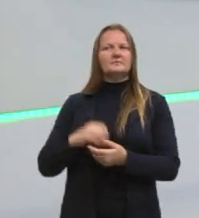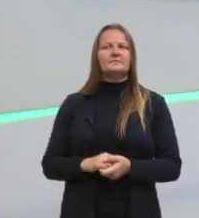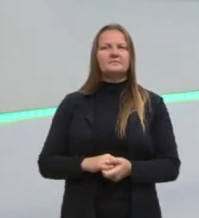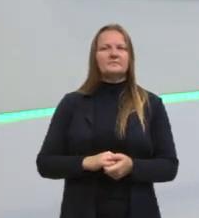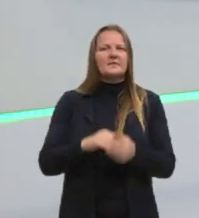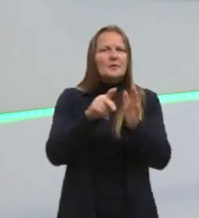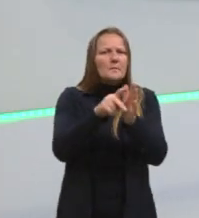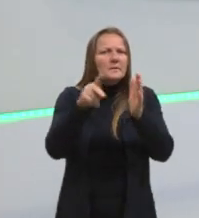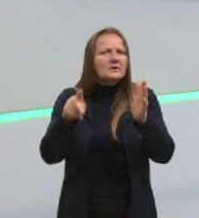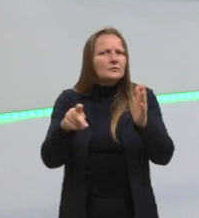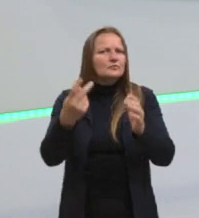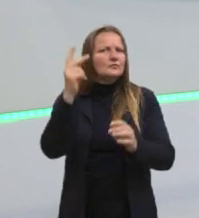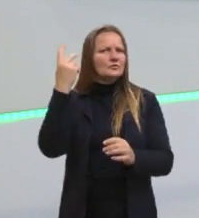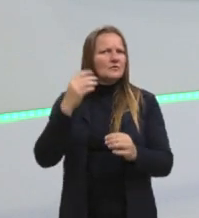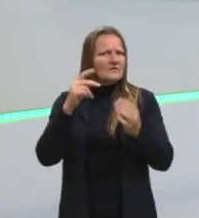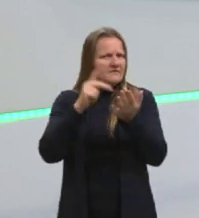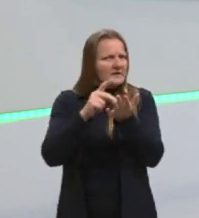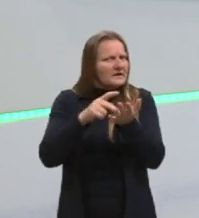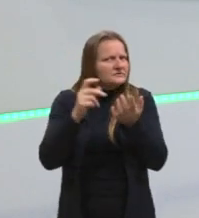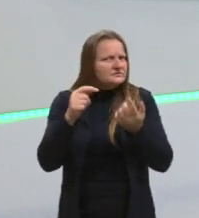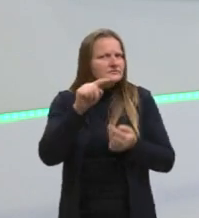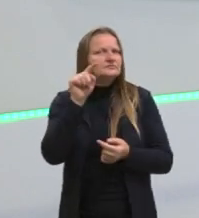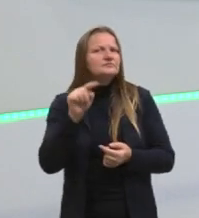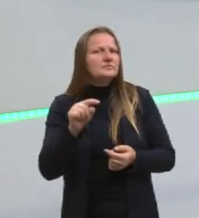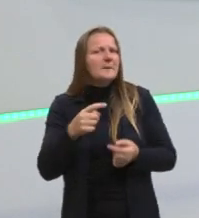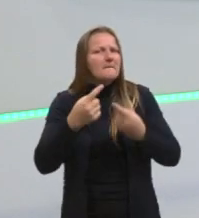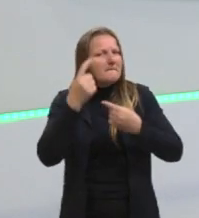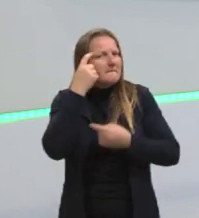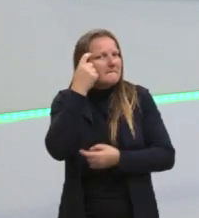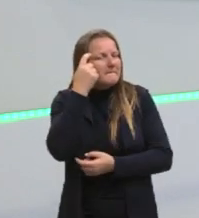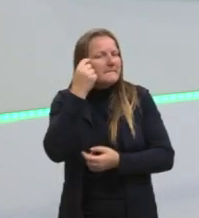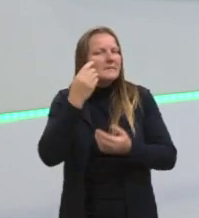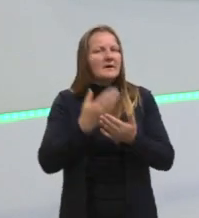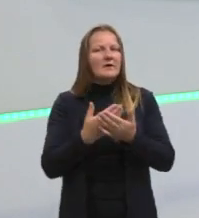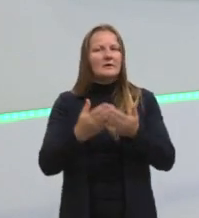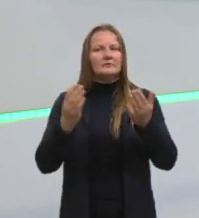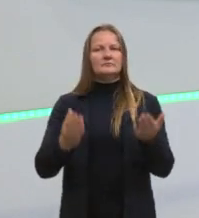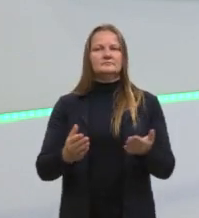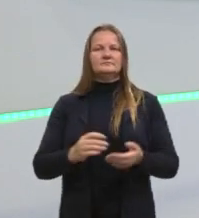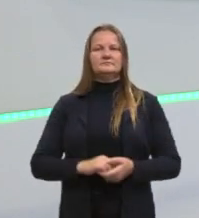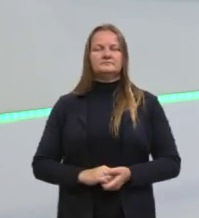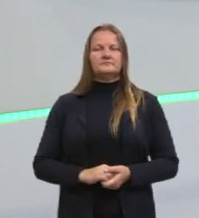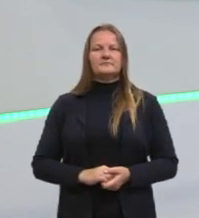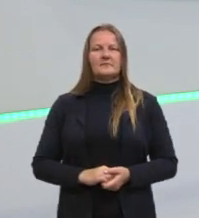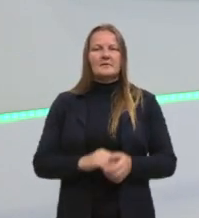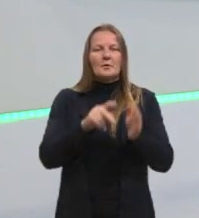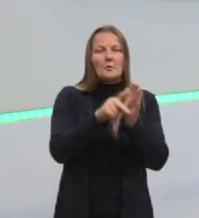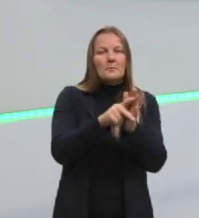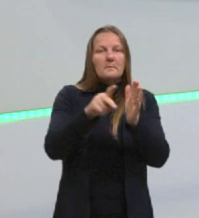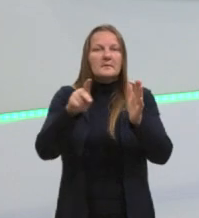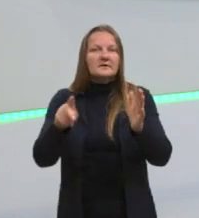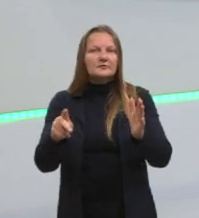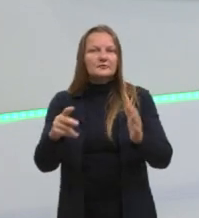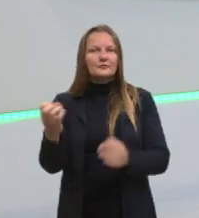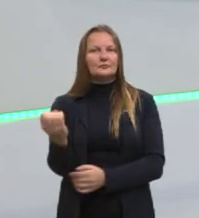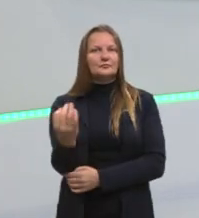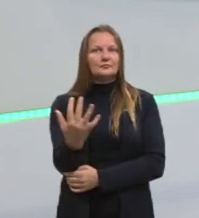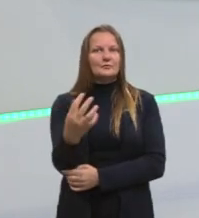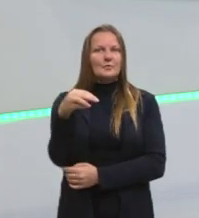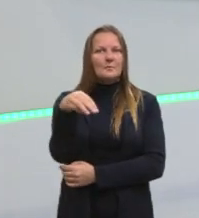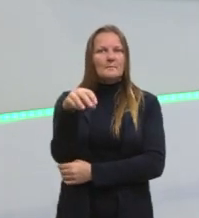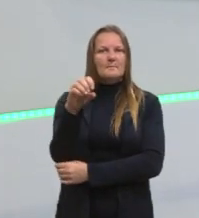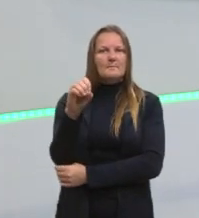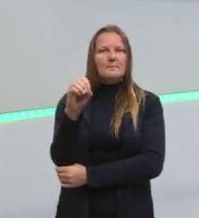isso se confirma? É dessa forma que podemos pensar? Então vamos ver um pouco nessa aula sobre o período da modernidade. que nós